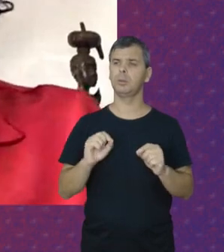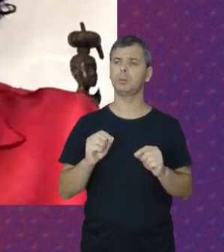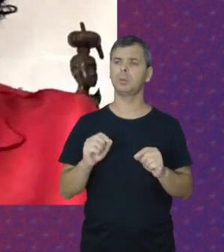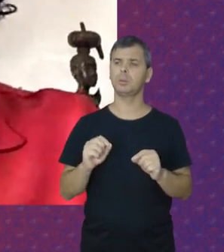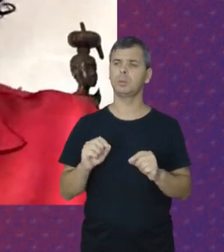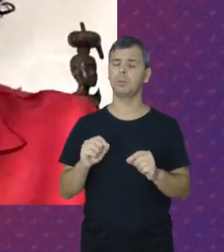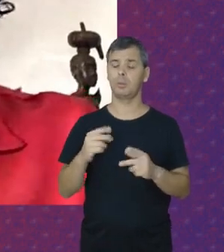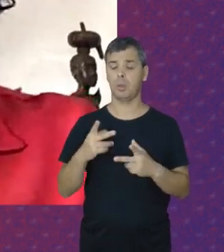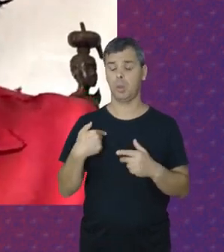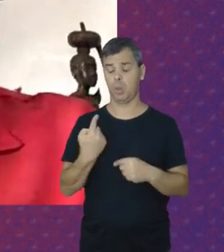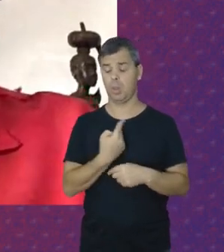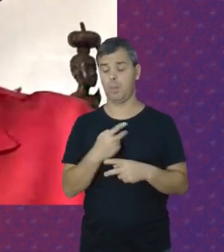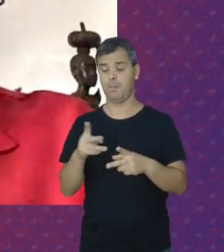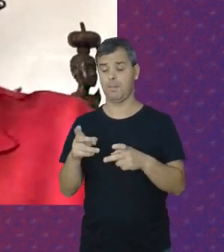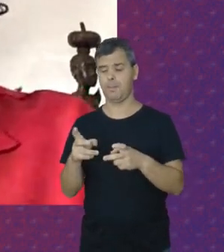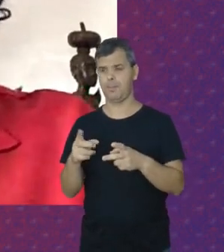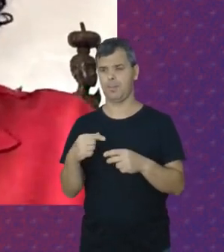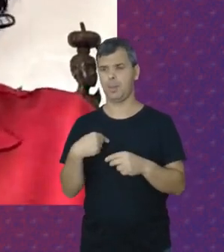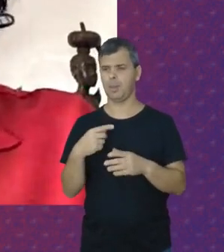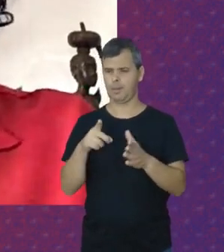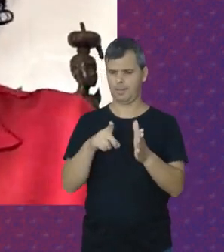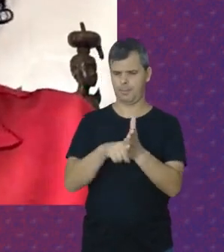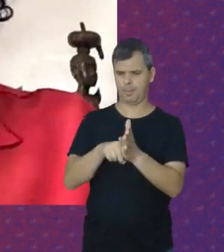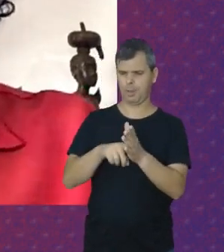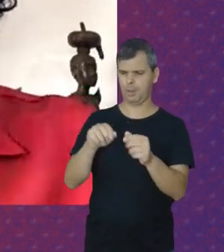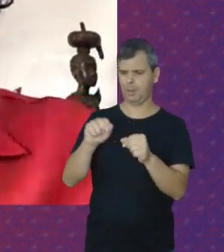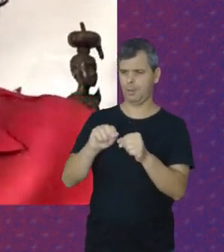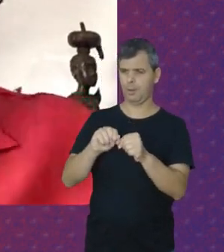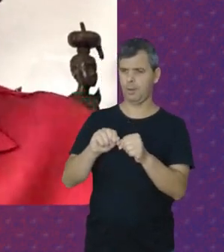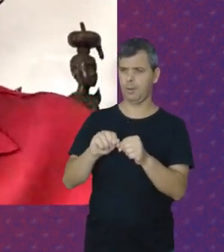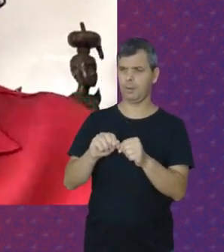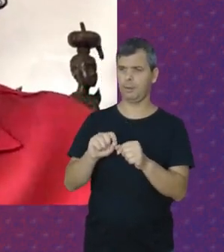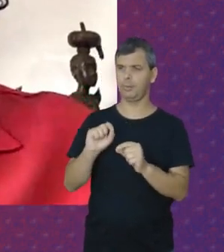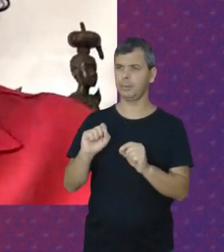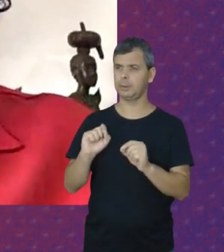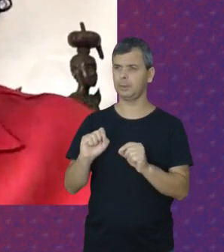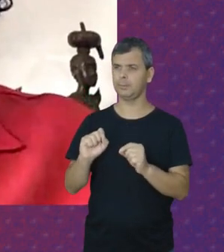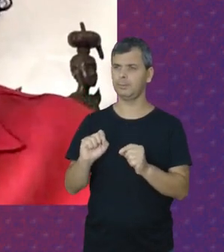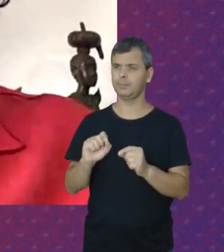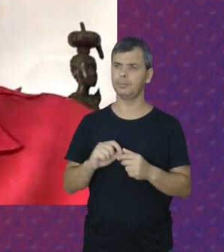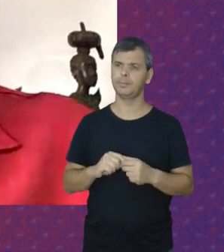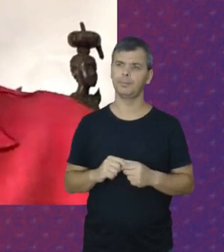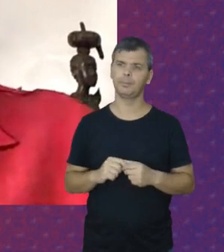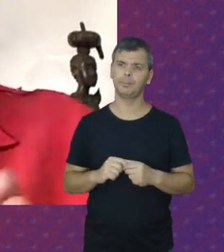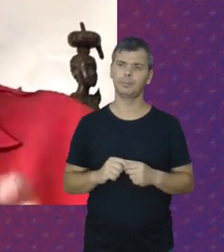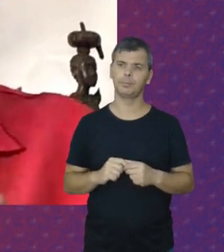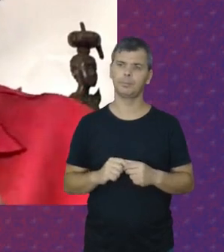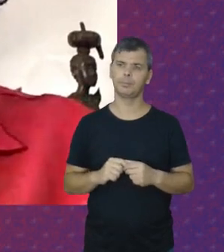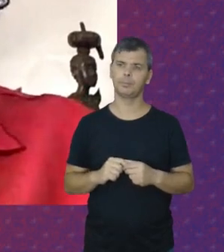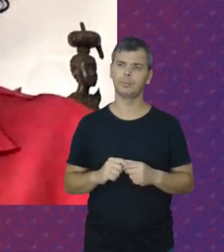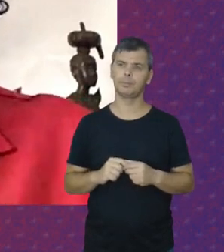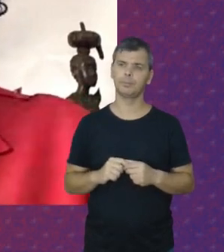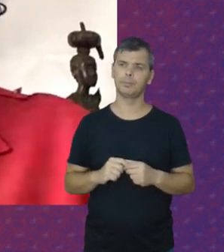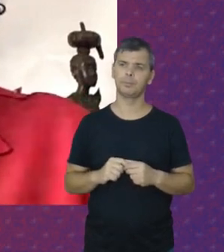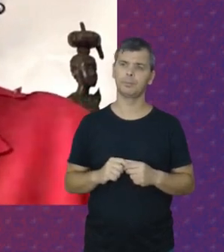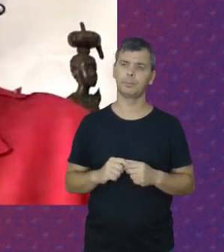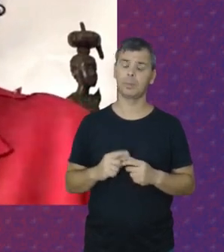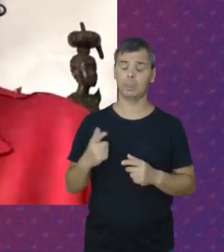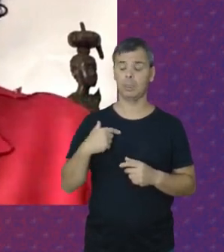nós Observamos E aí Das pesquisas Feitas É que Dentre Quatro